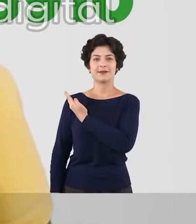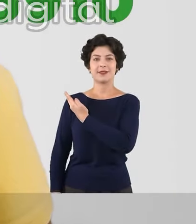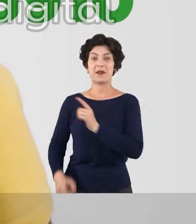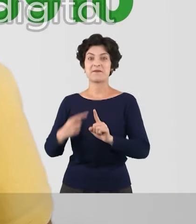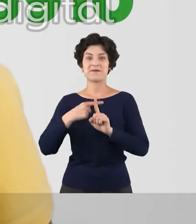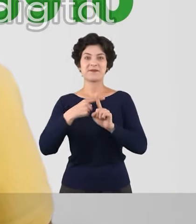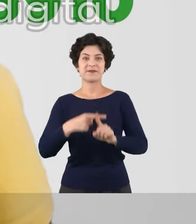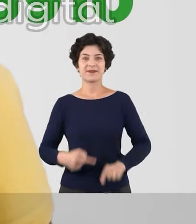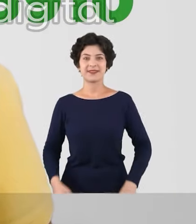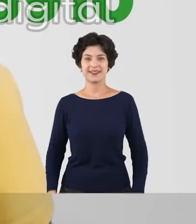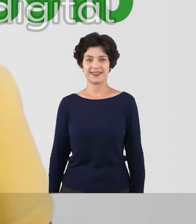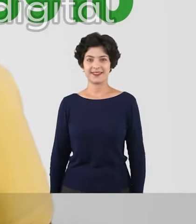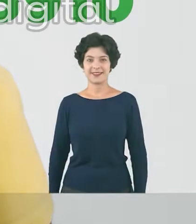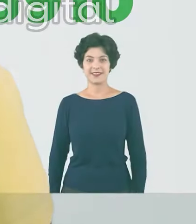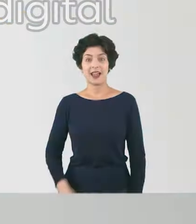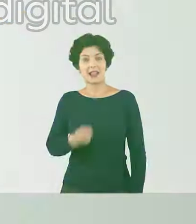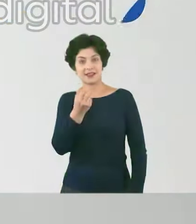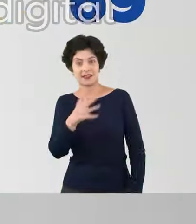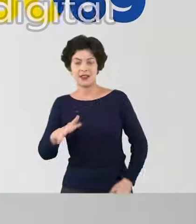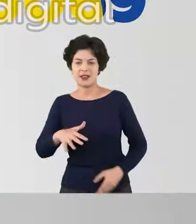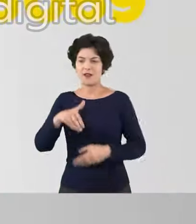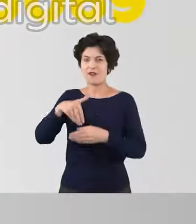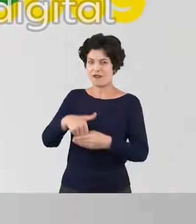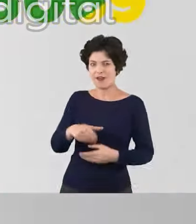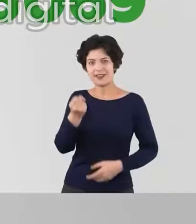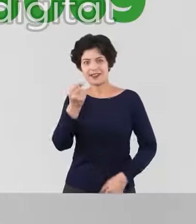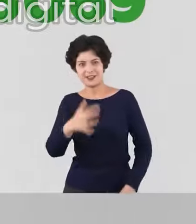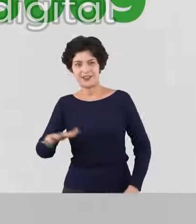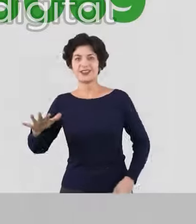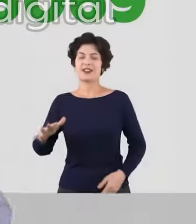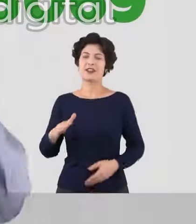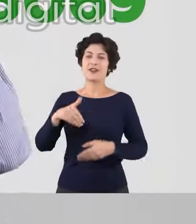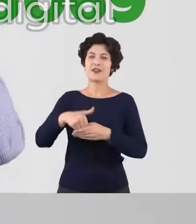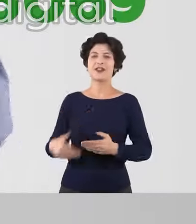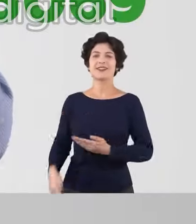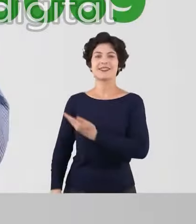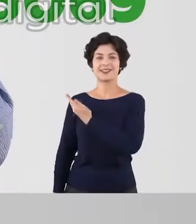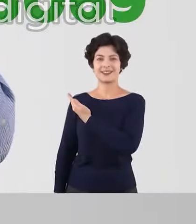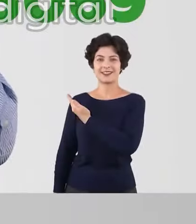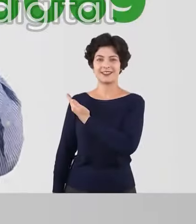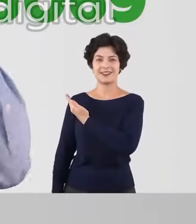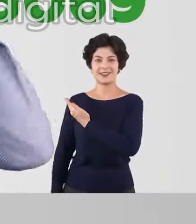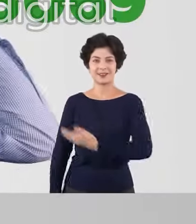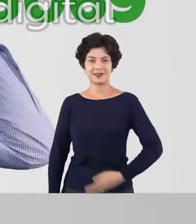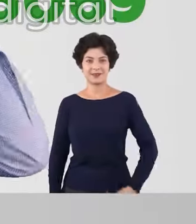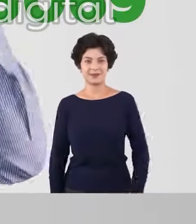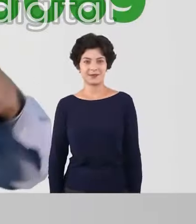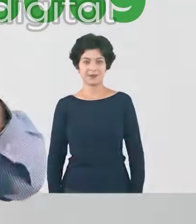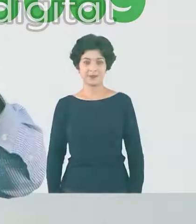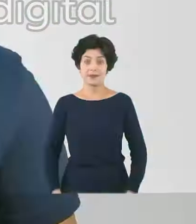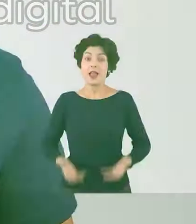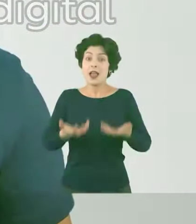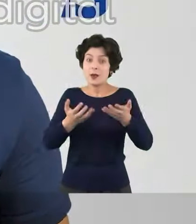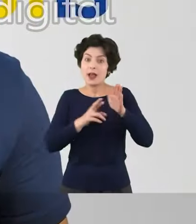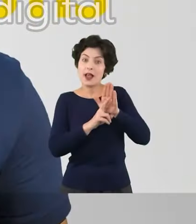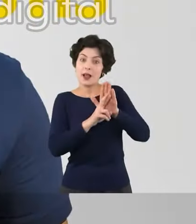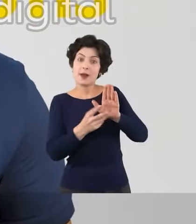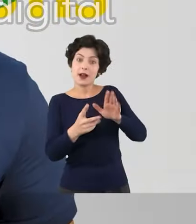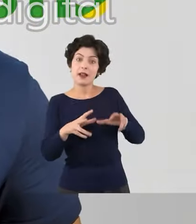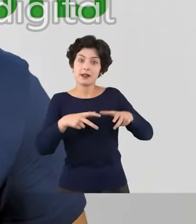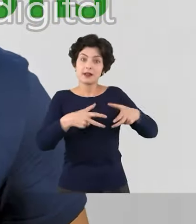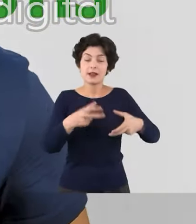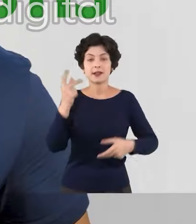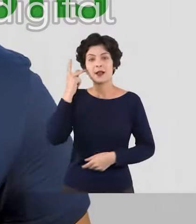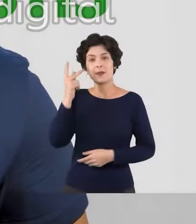15910. Positividade. Santista, vote Santista. Vote Evandro Guedes, 15069. Quero ser o seu